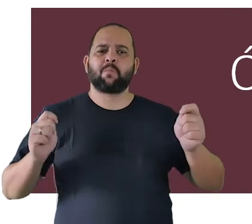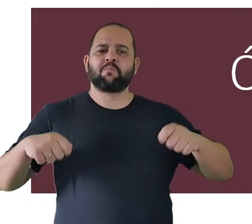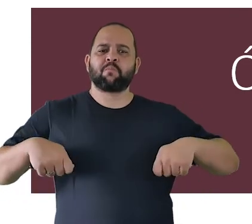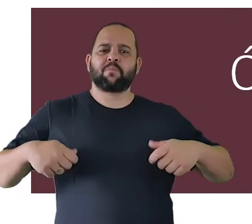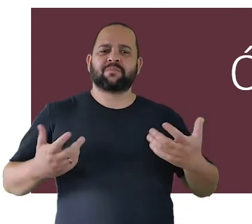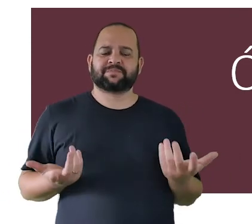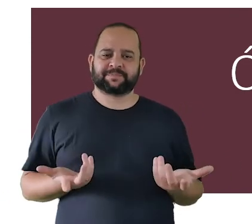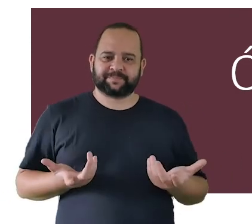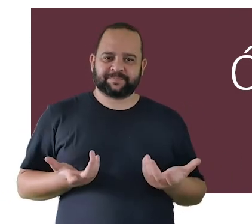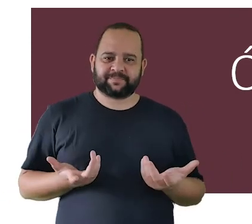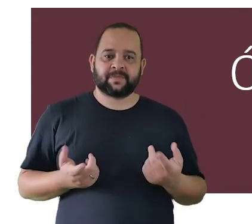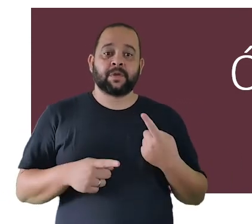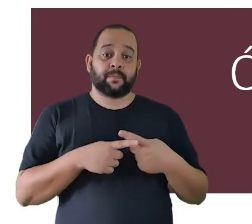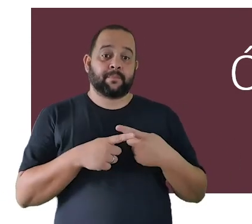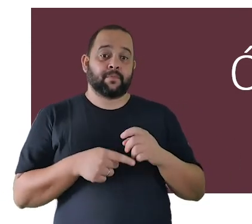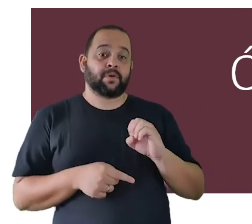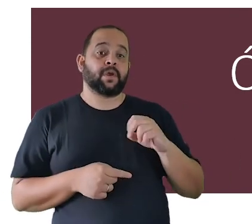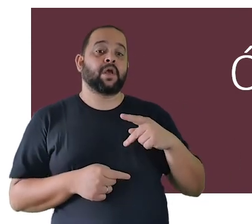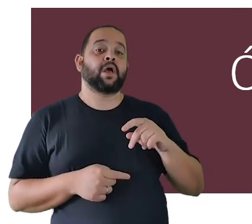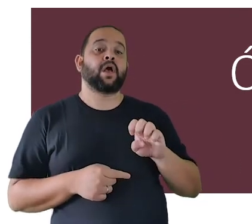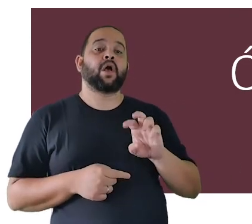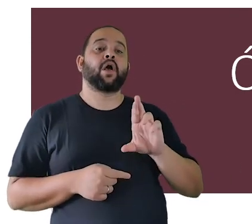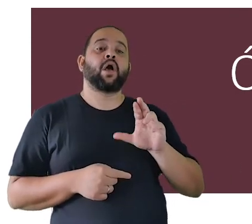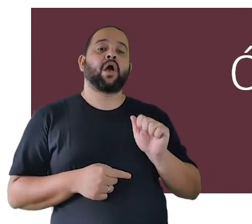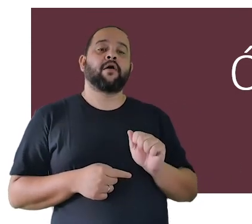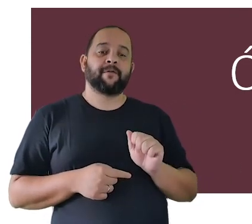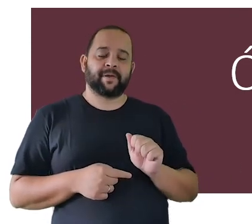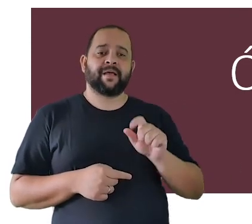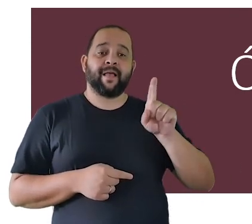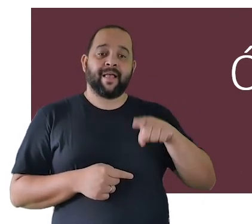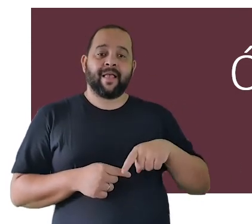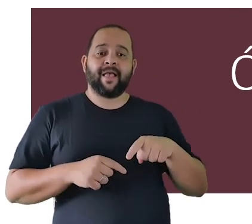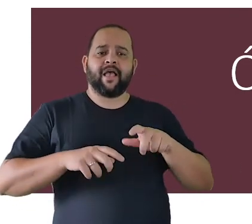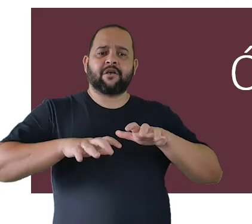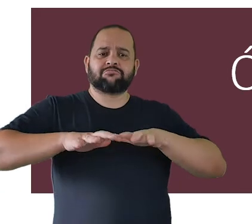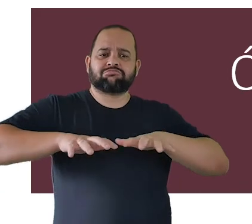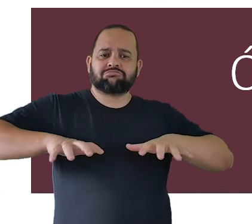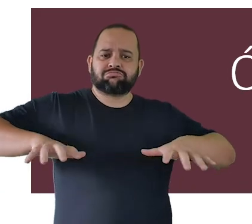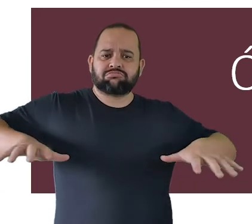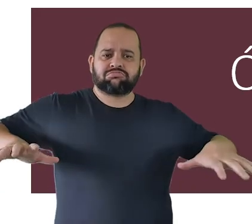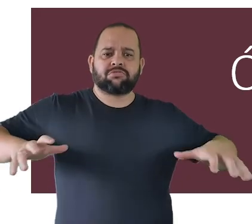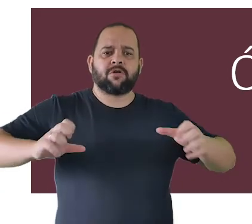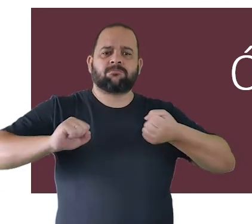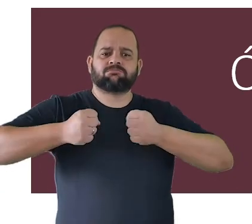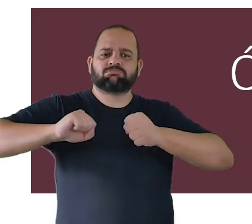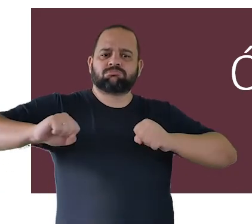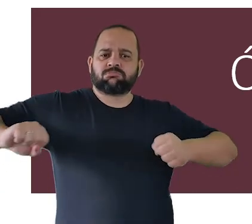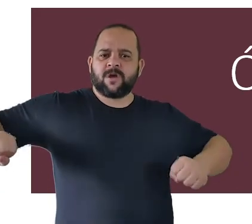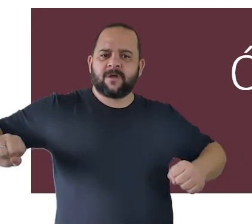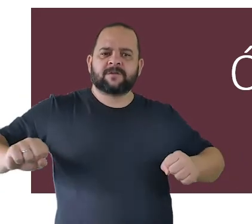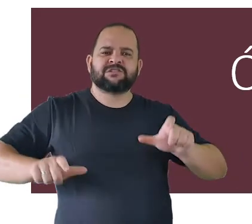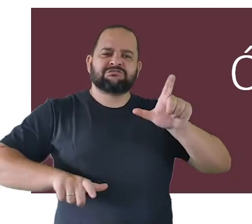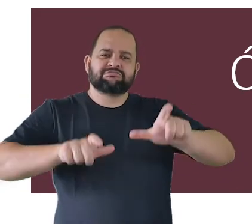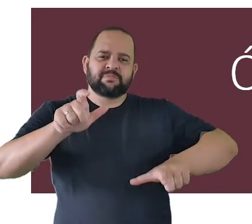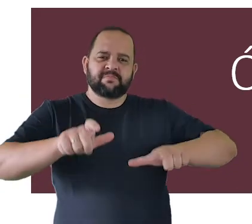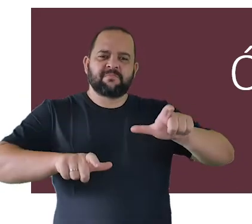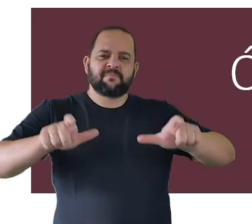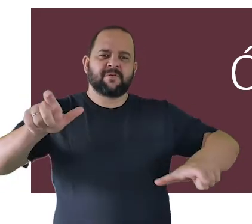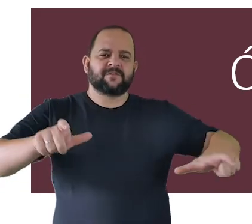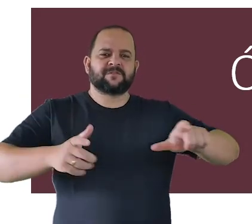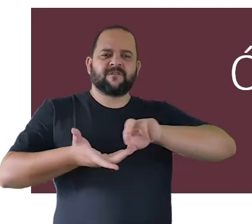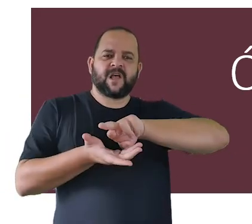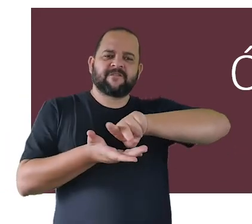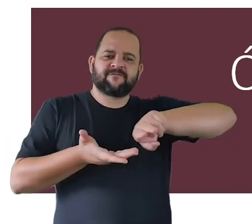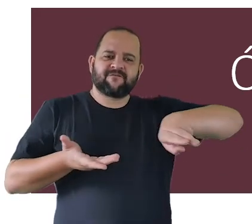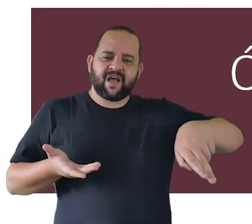possível uma ligação dessas porque a ópera é isso é esse palco gigantesco cenário um monte de gente a mistura